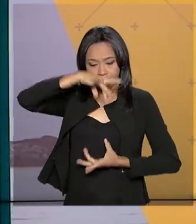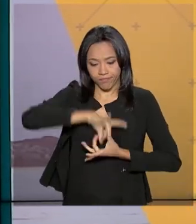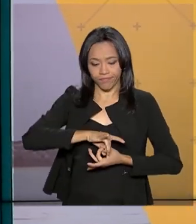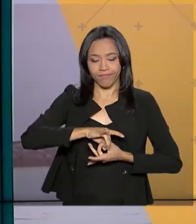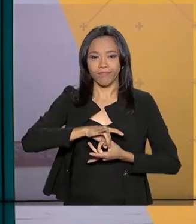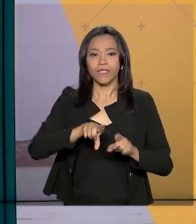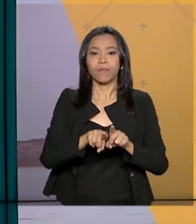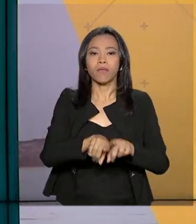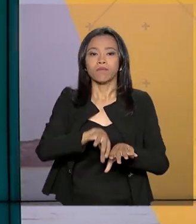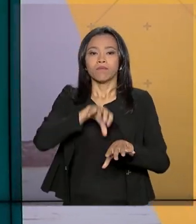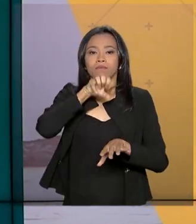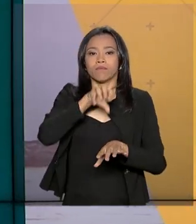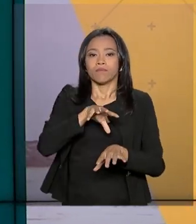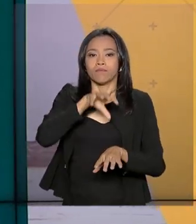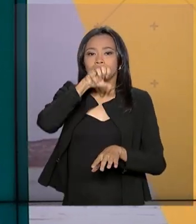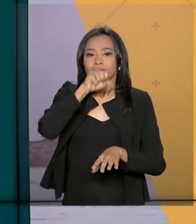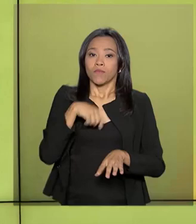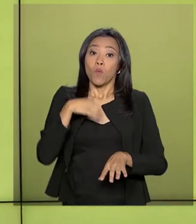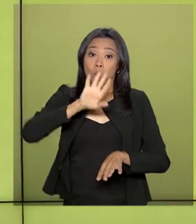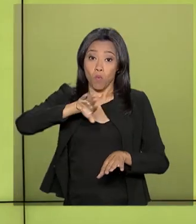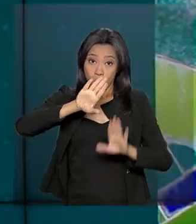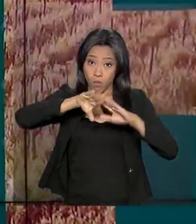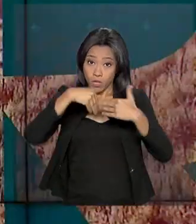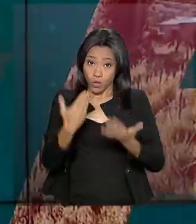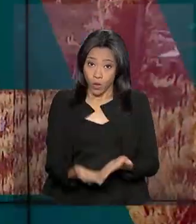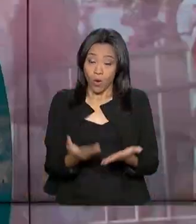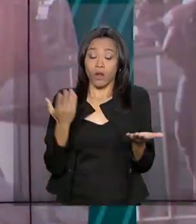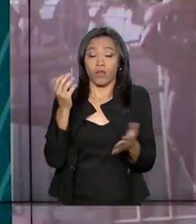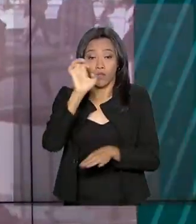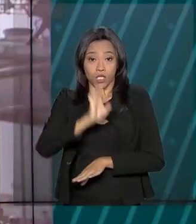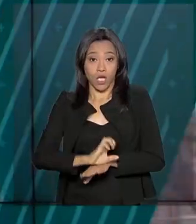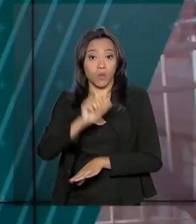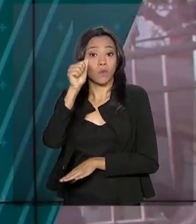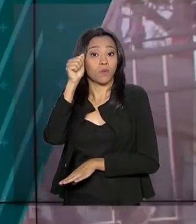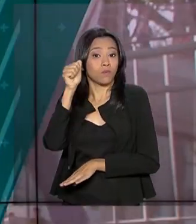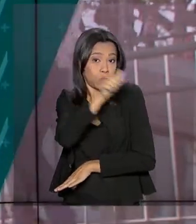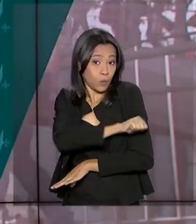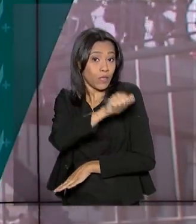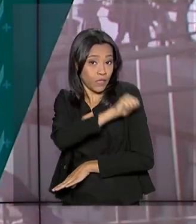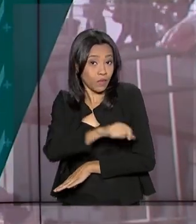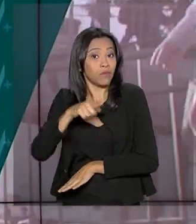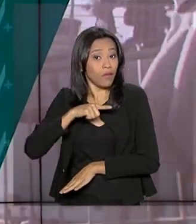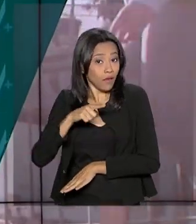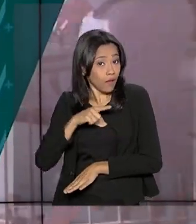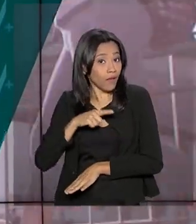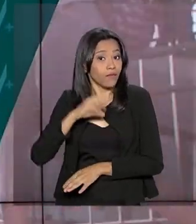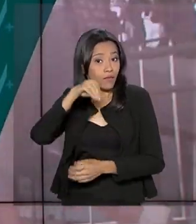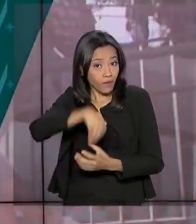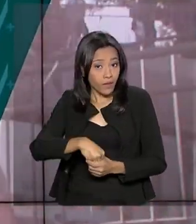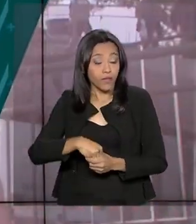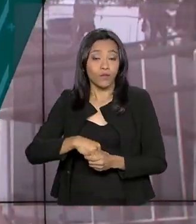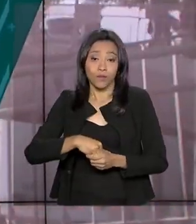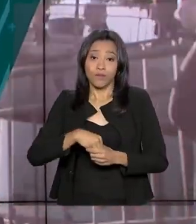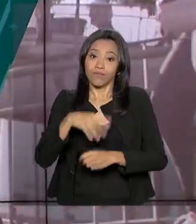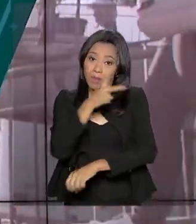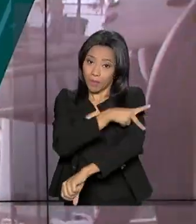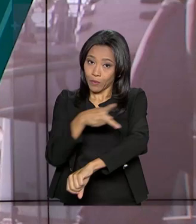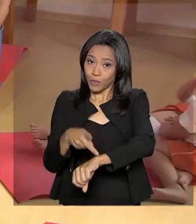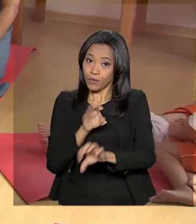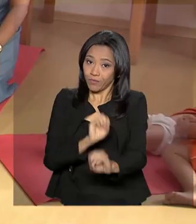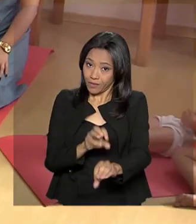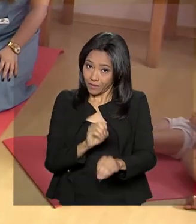de respiração. Uma escola de educação infantil no Rio de Janeiro oferece aos alunos a yoga como parte do projeto pedagógico.